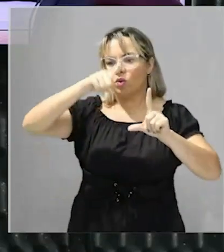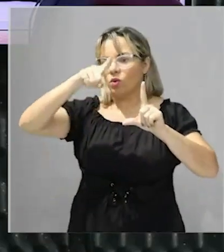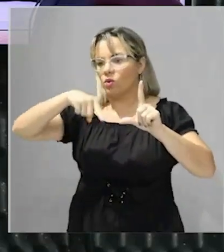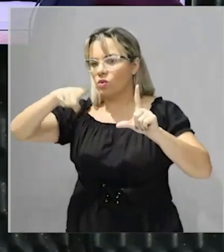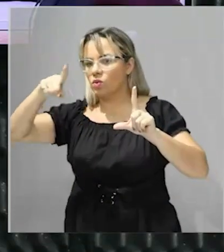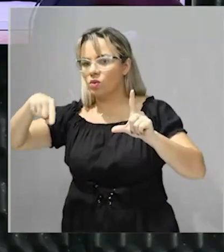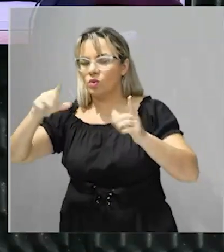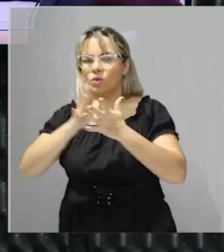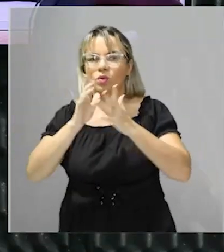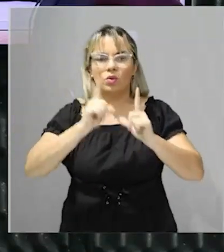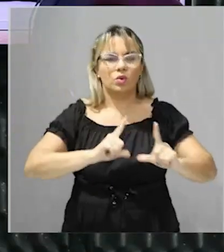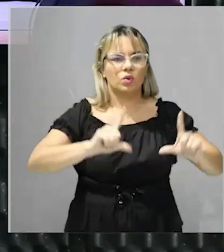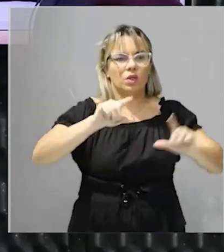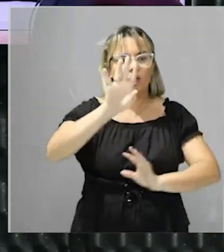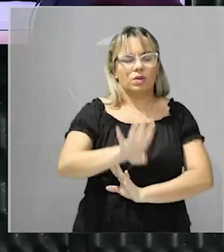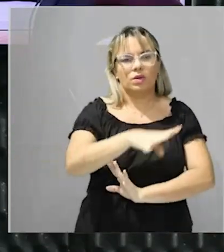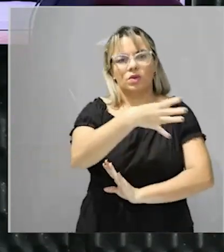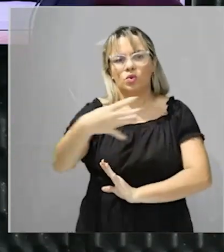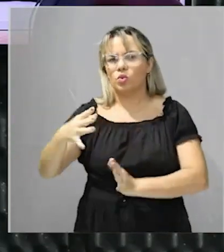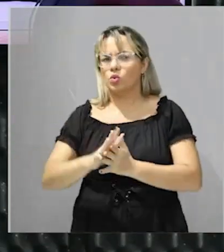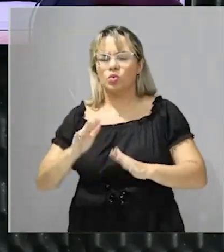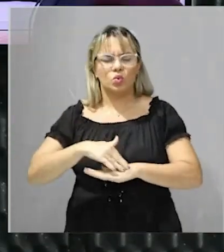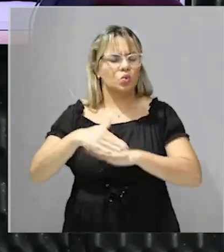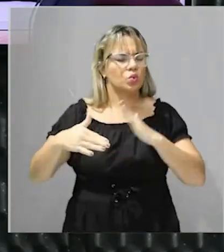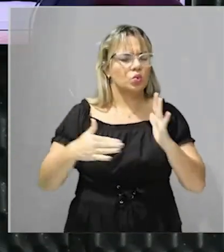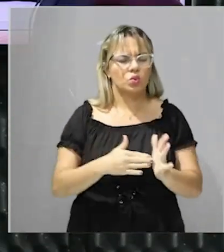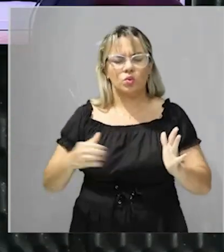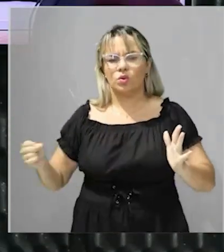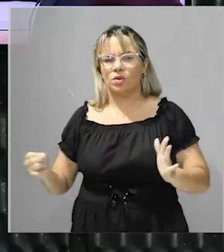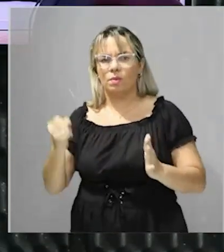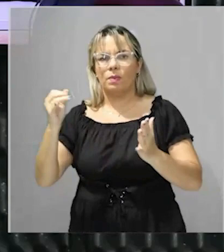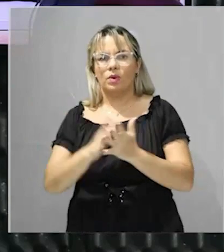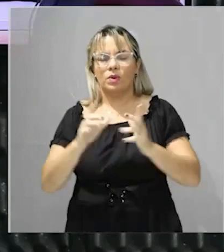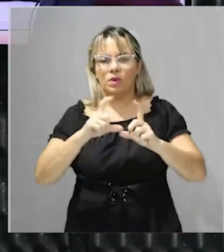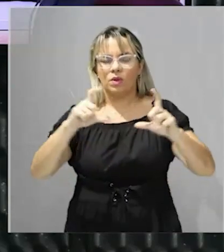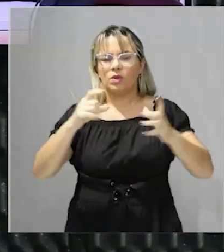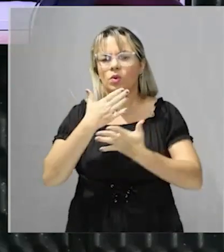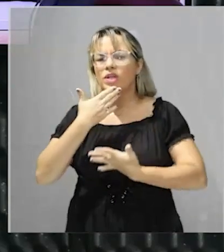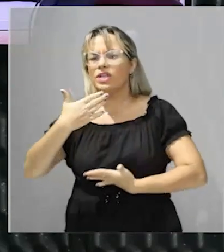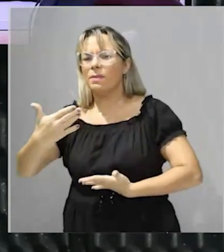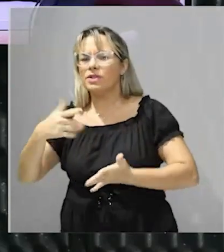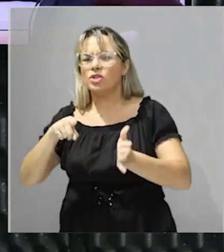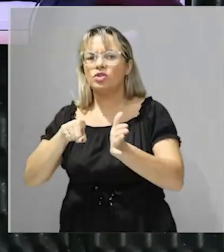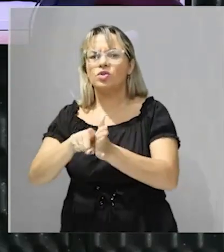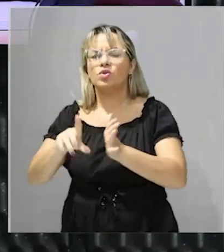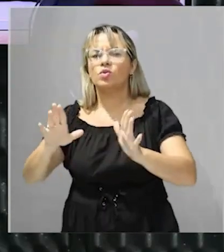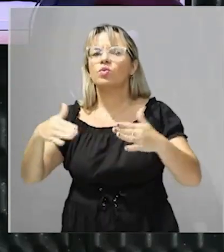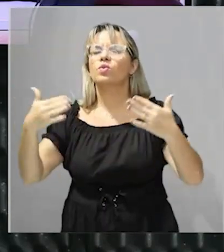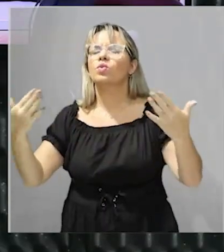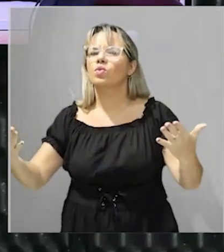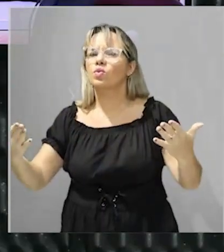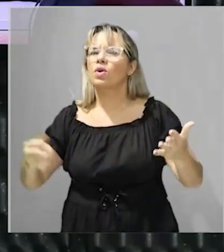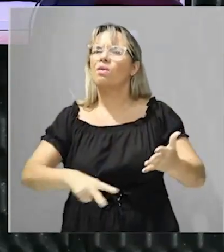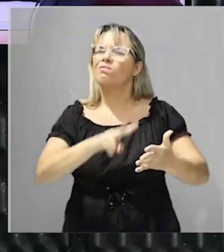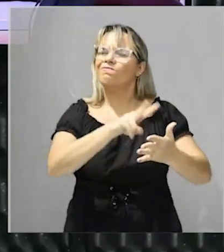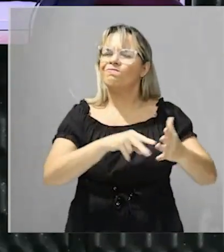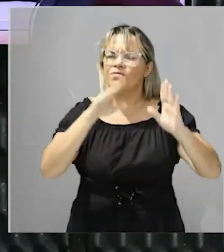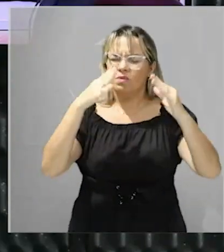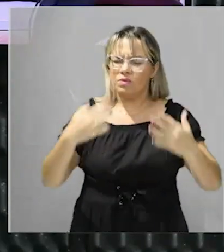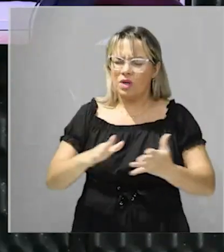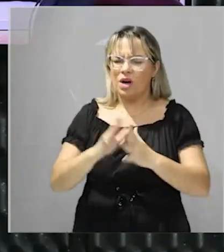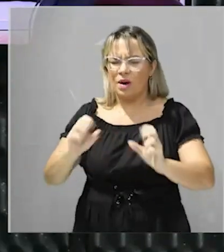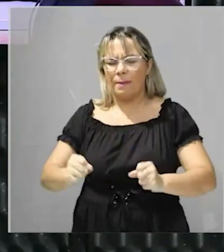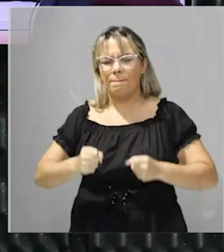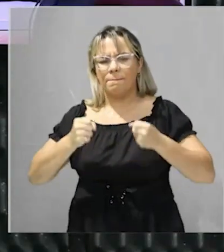os quadros. Tudo é muito importante. O comando, o que ele está pedindo na questão, para que a gente possa ir logo